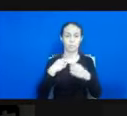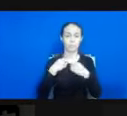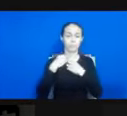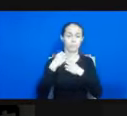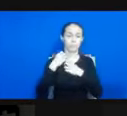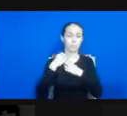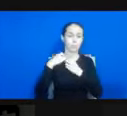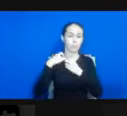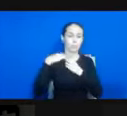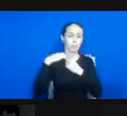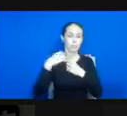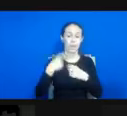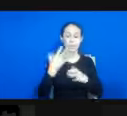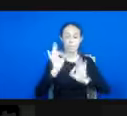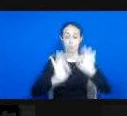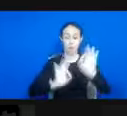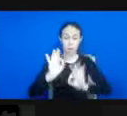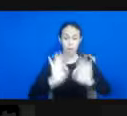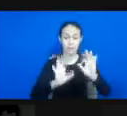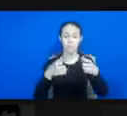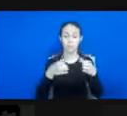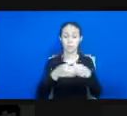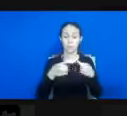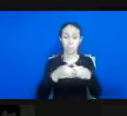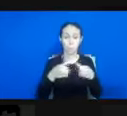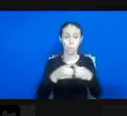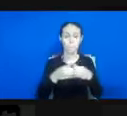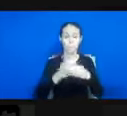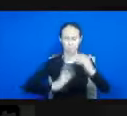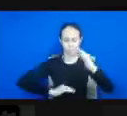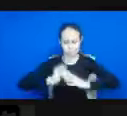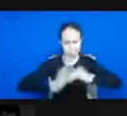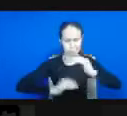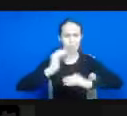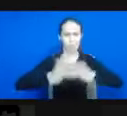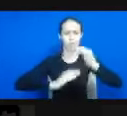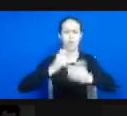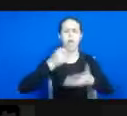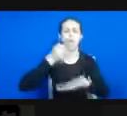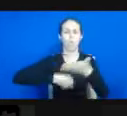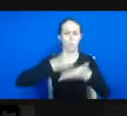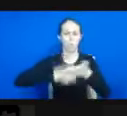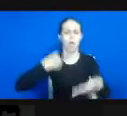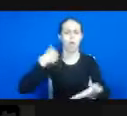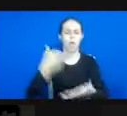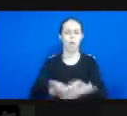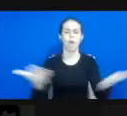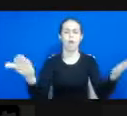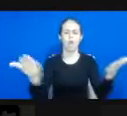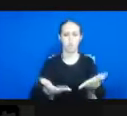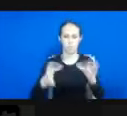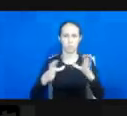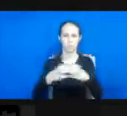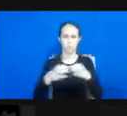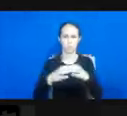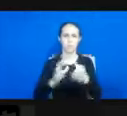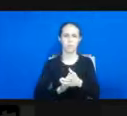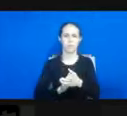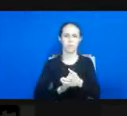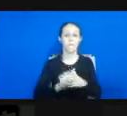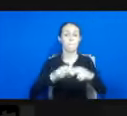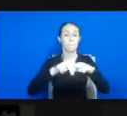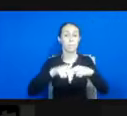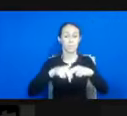coletivo. A gente constrói esta liberdade e luta por ela até hoje em coletivo. Isso explica para as